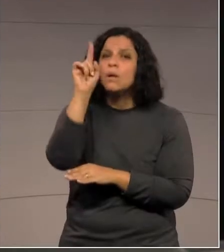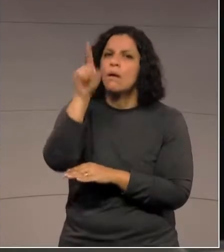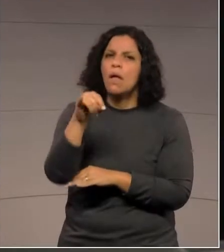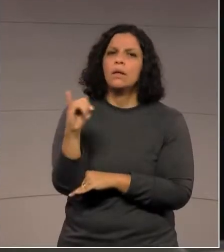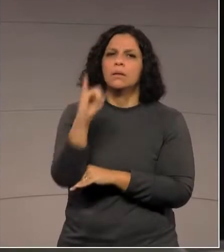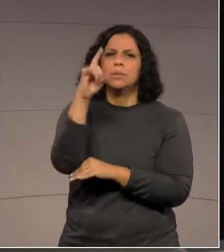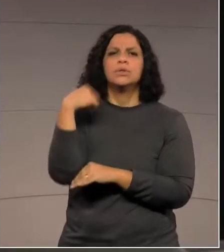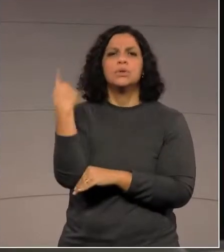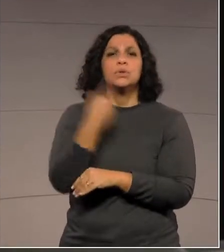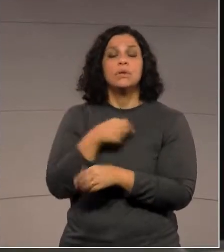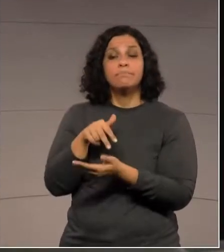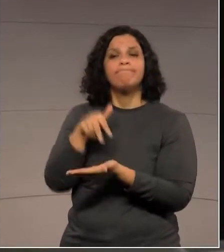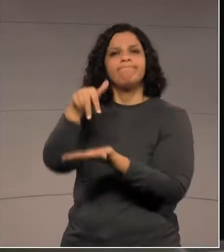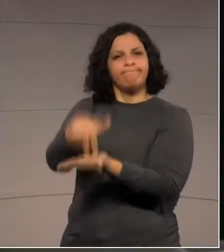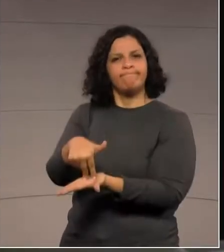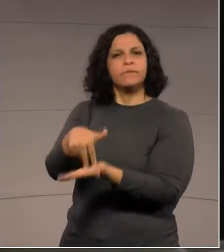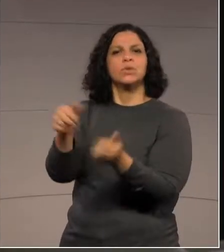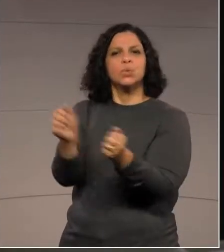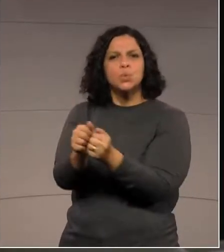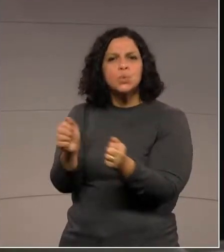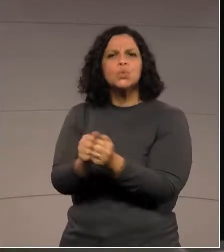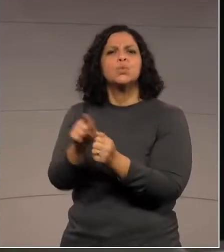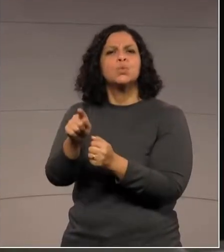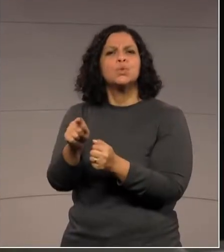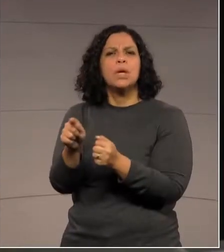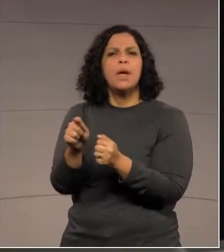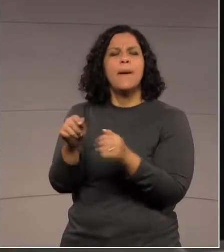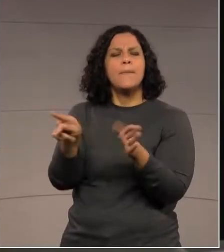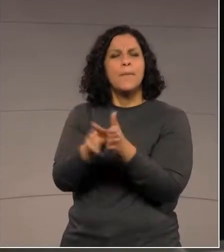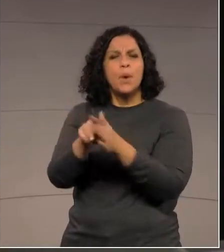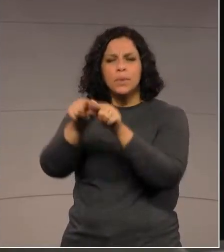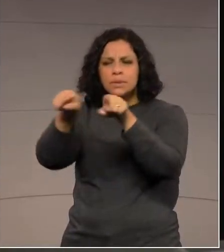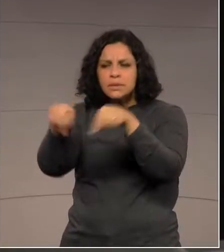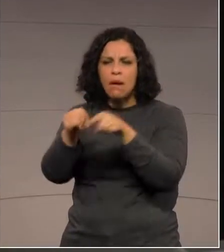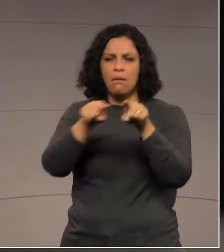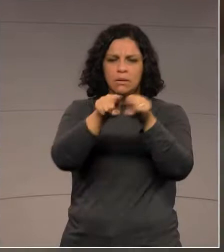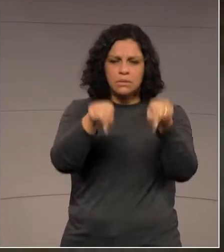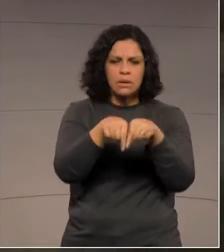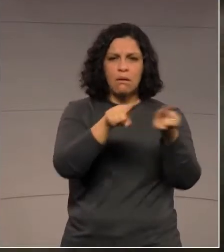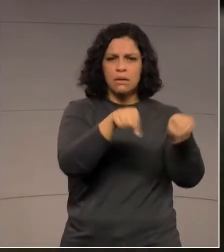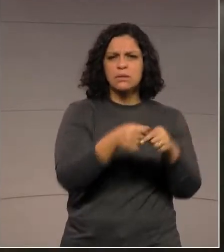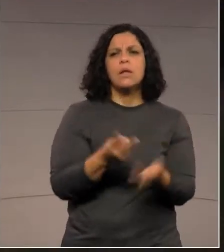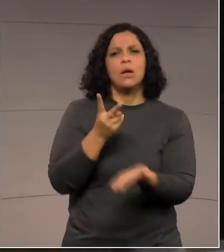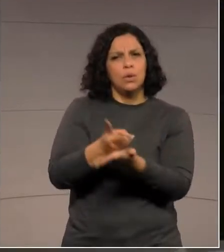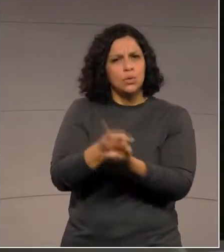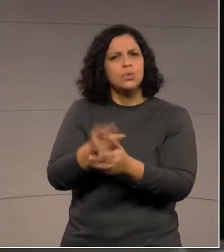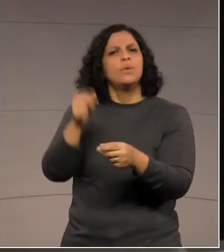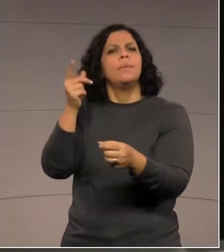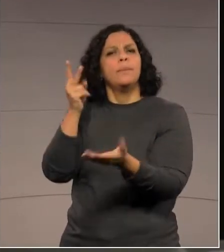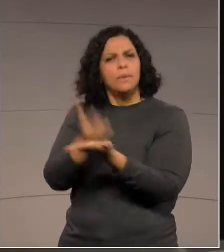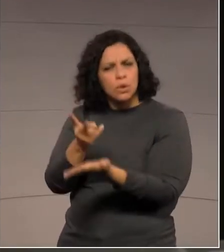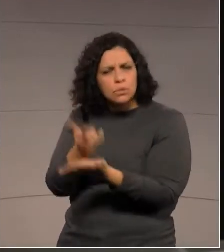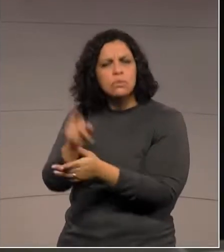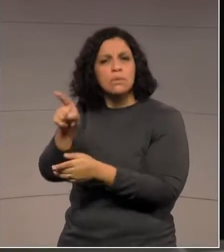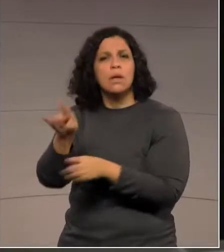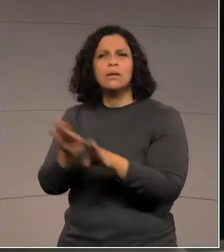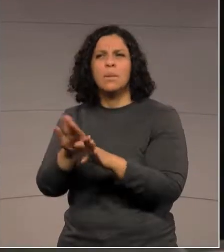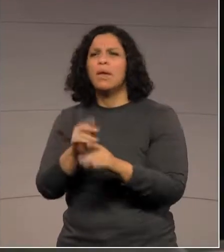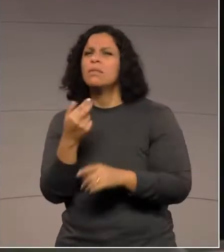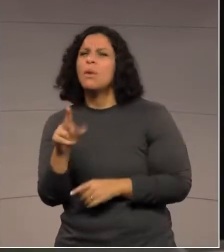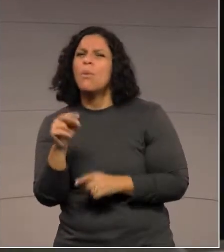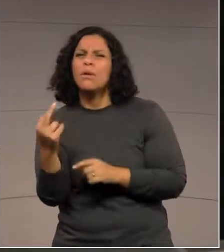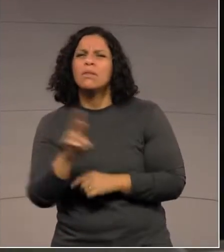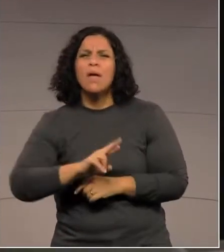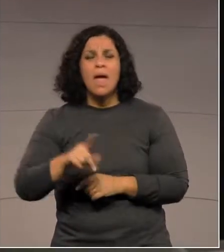importante a permanência lá dessas estruturas. Então, quero me somar à sua preocupação, não é uma questão de um cargo ou outro, são